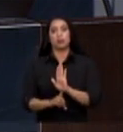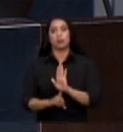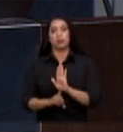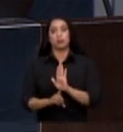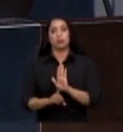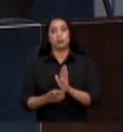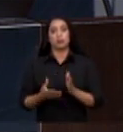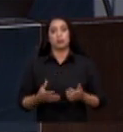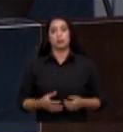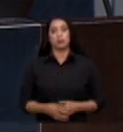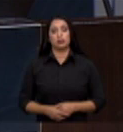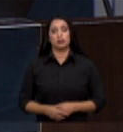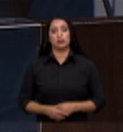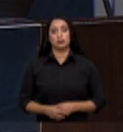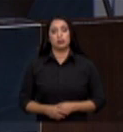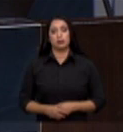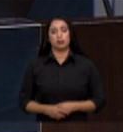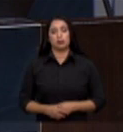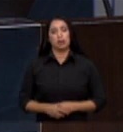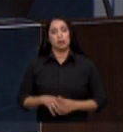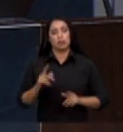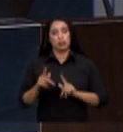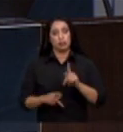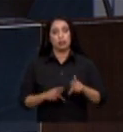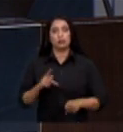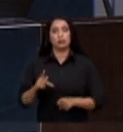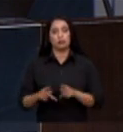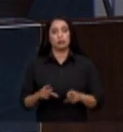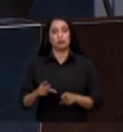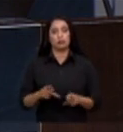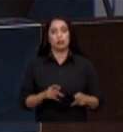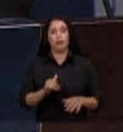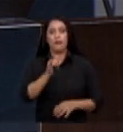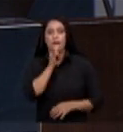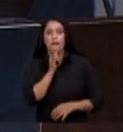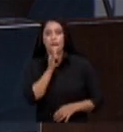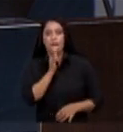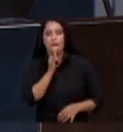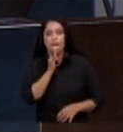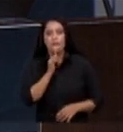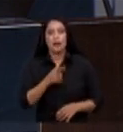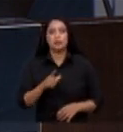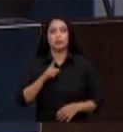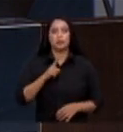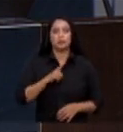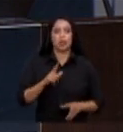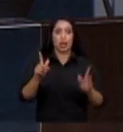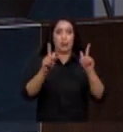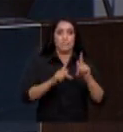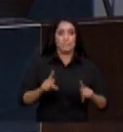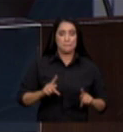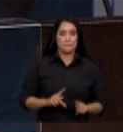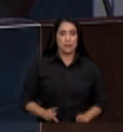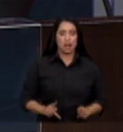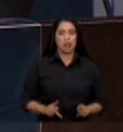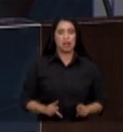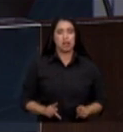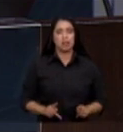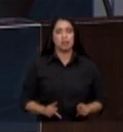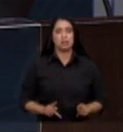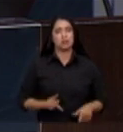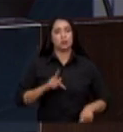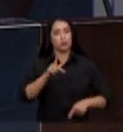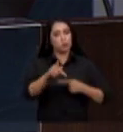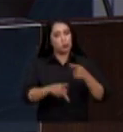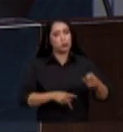solidariedade direitos dos povos cujos exemplos clássicos são a paz a autodeterminação dos povos